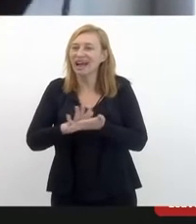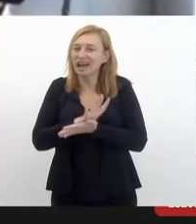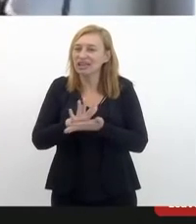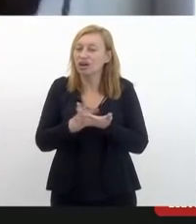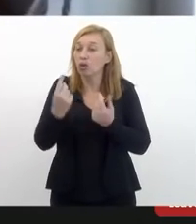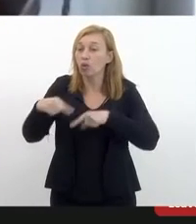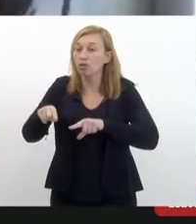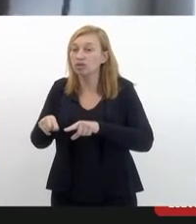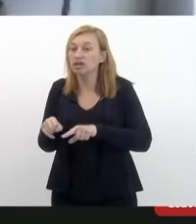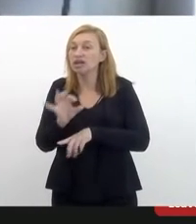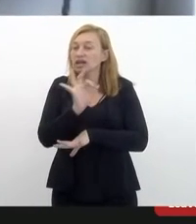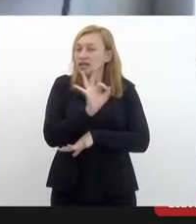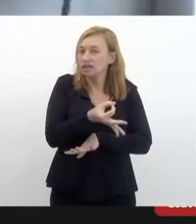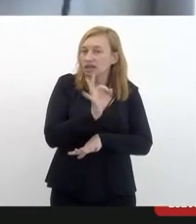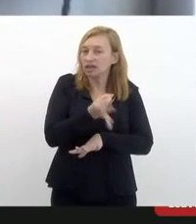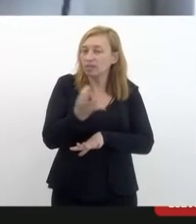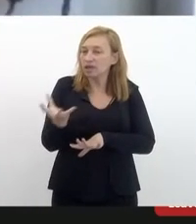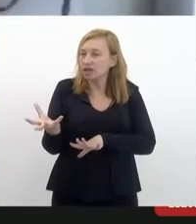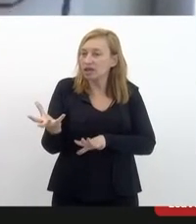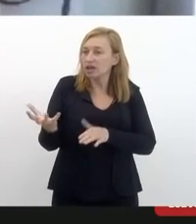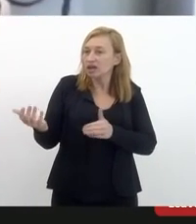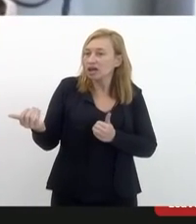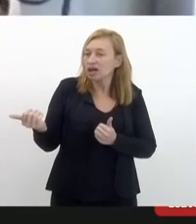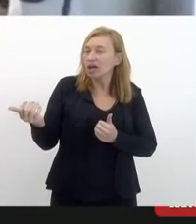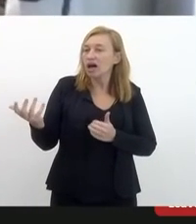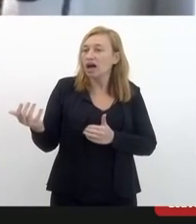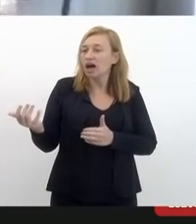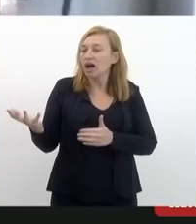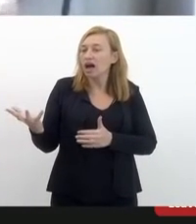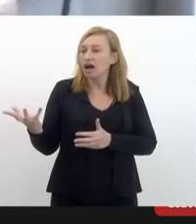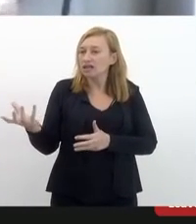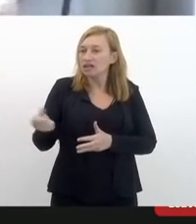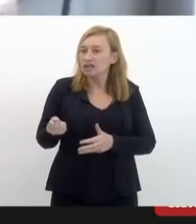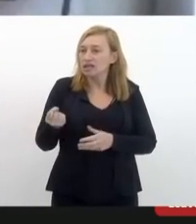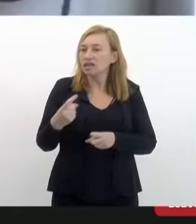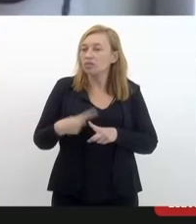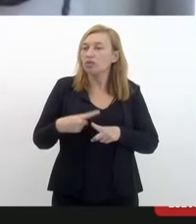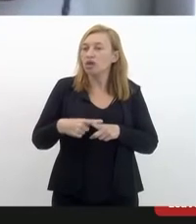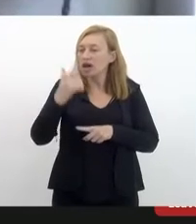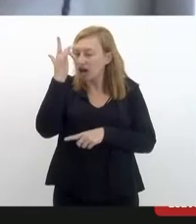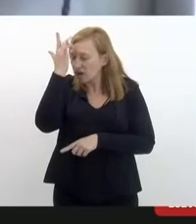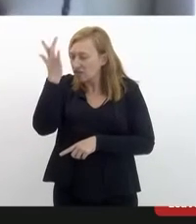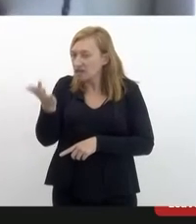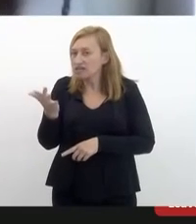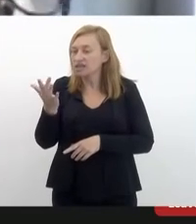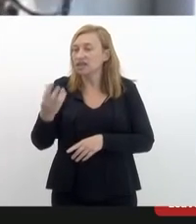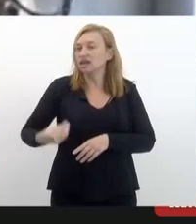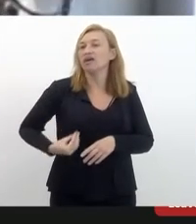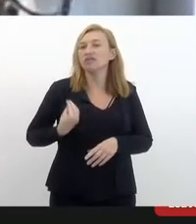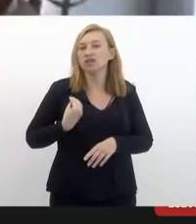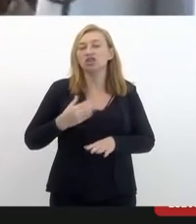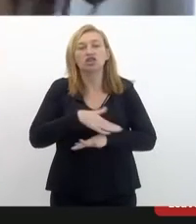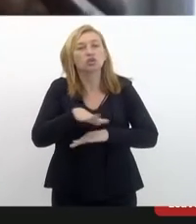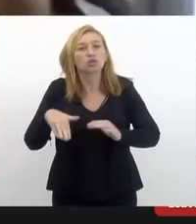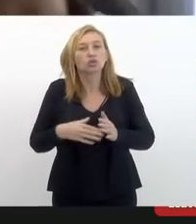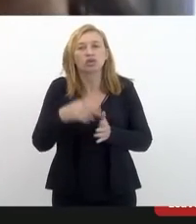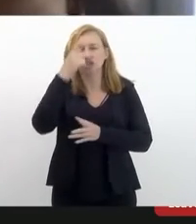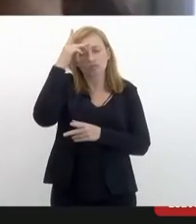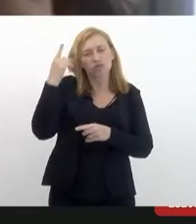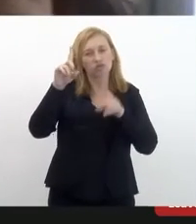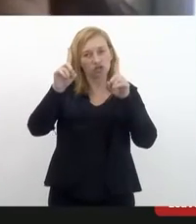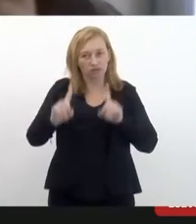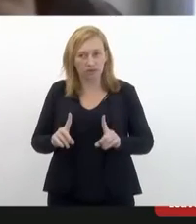contrário, homologa, homologa porque vem facilitar a vida de todas as